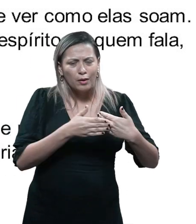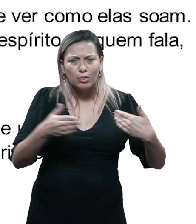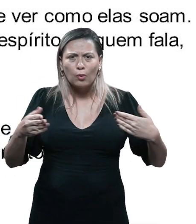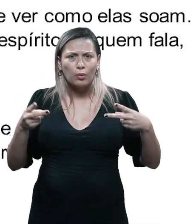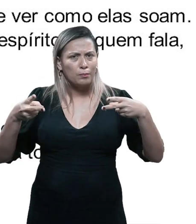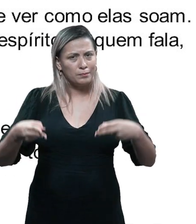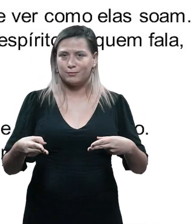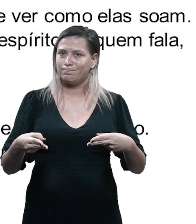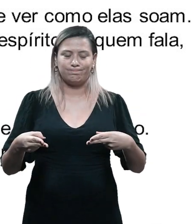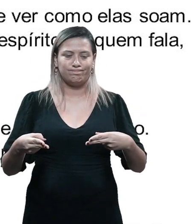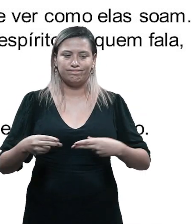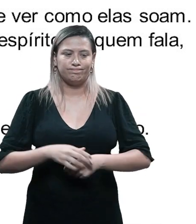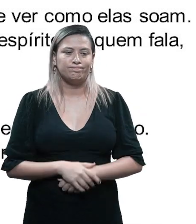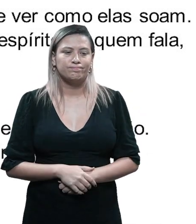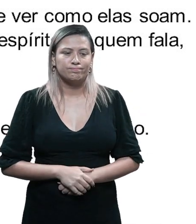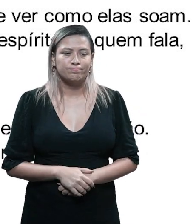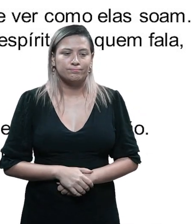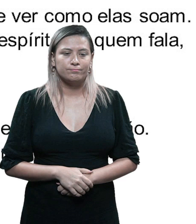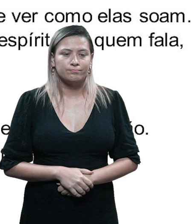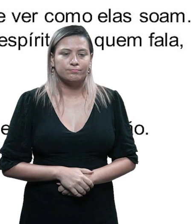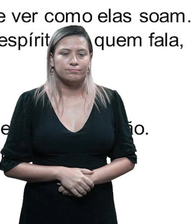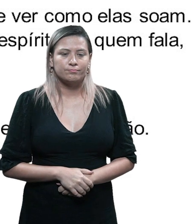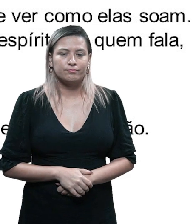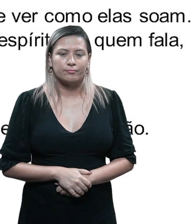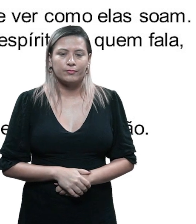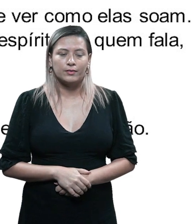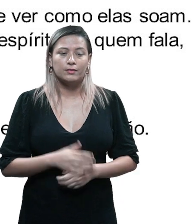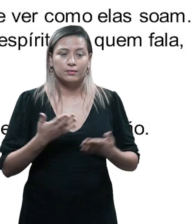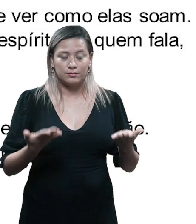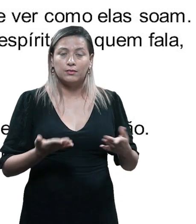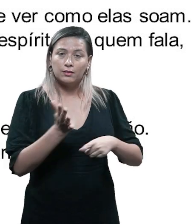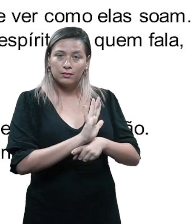o mesmo a história toda, certo?